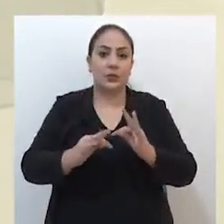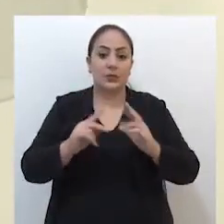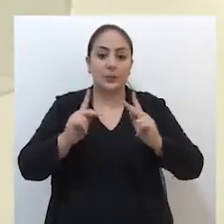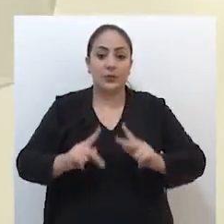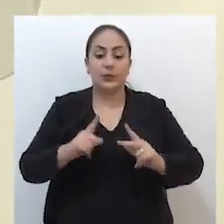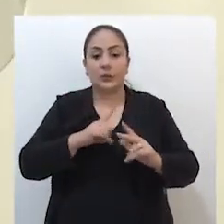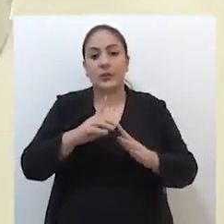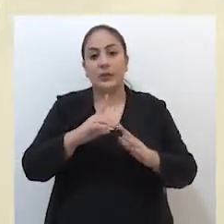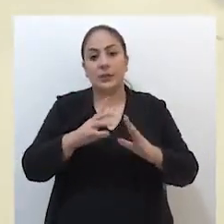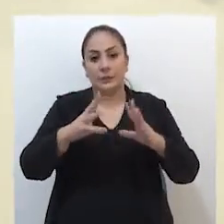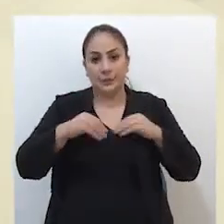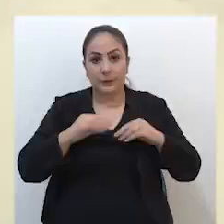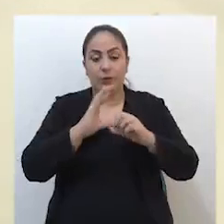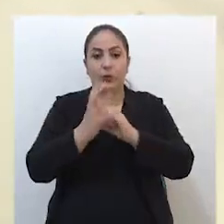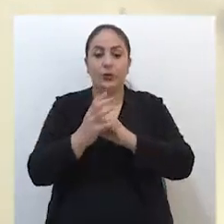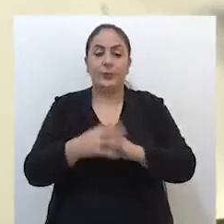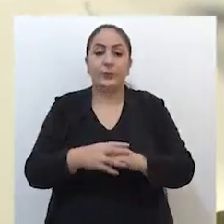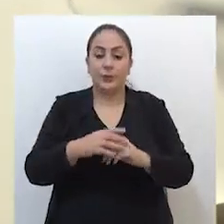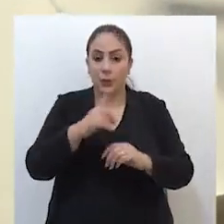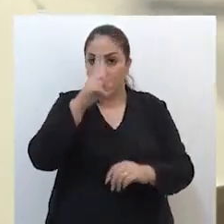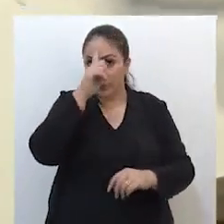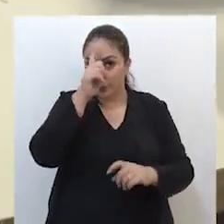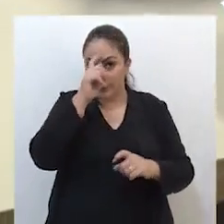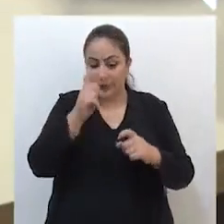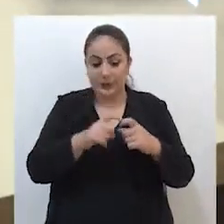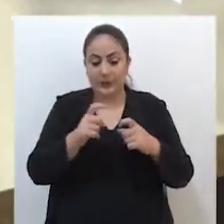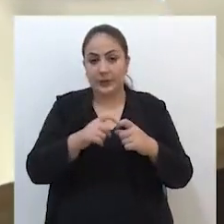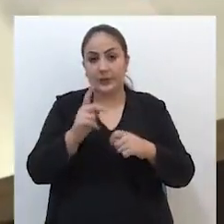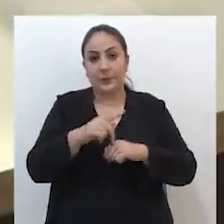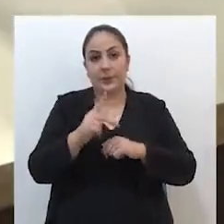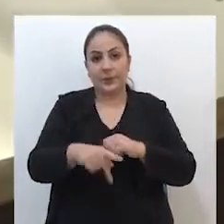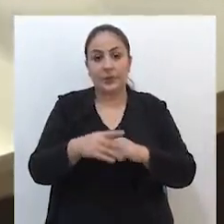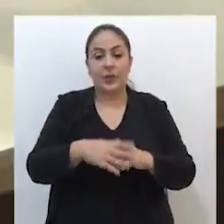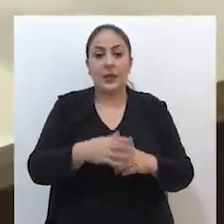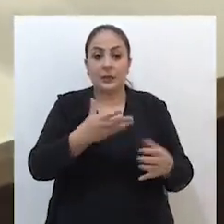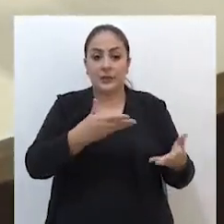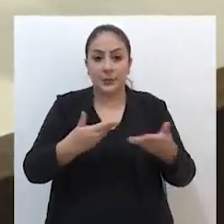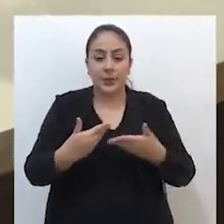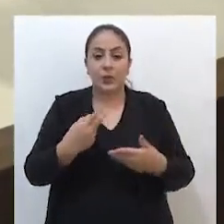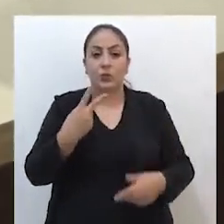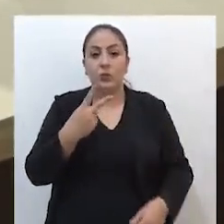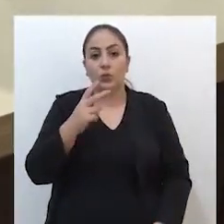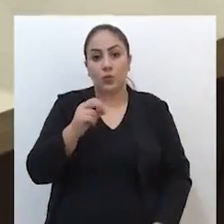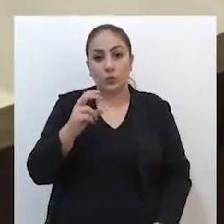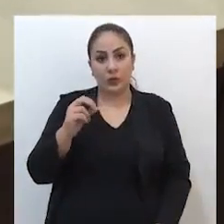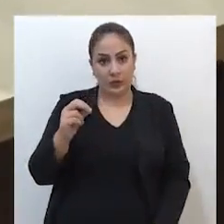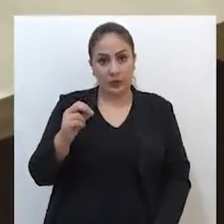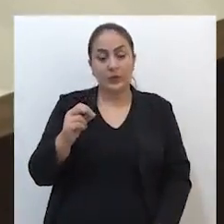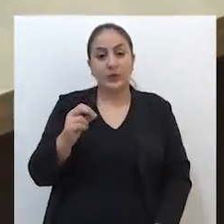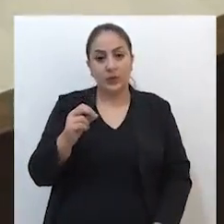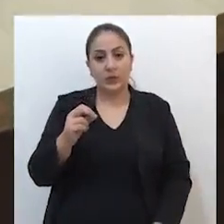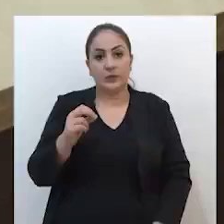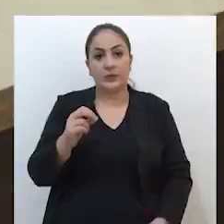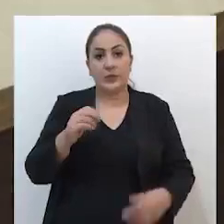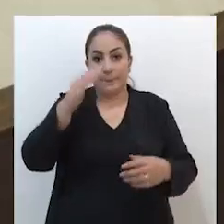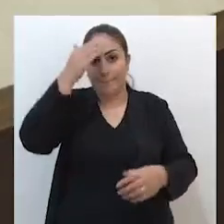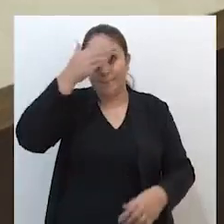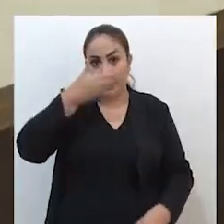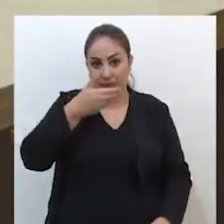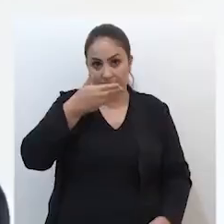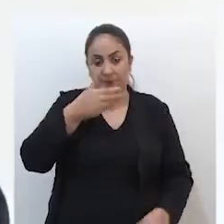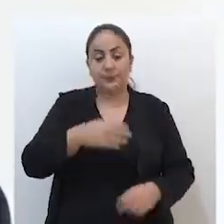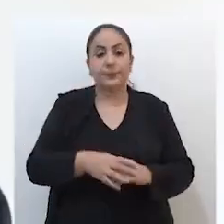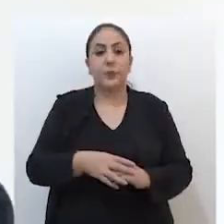casos de coronavírus. O Hospital de Clínicas de Passo Fundo recebeu 200 unidades das máscaras de